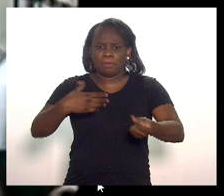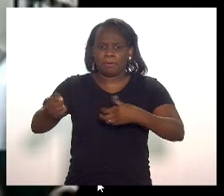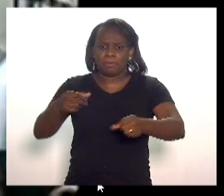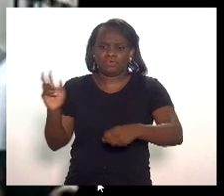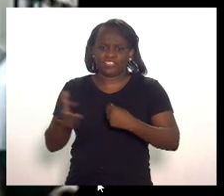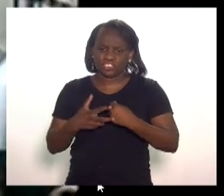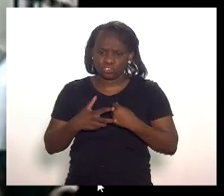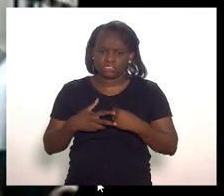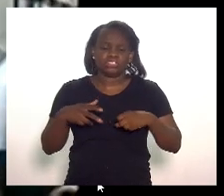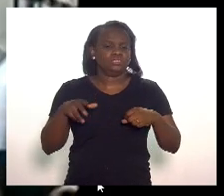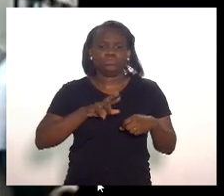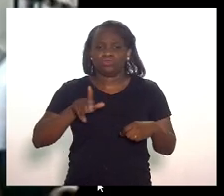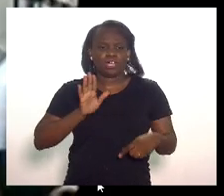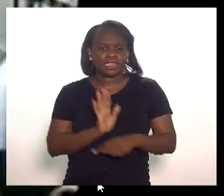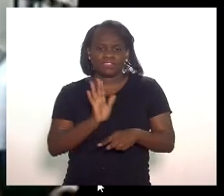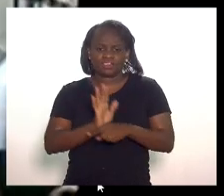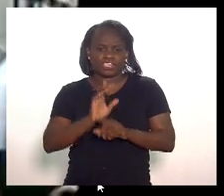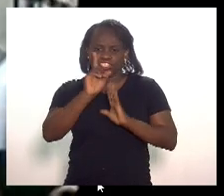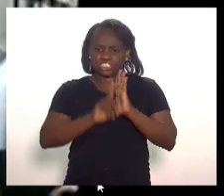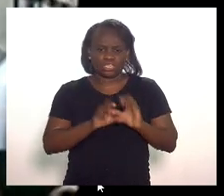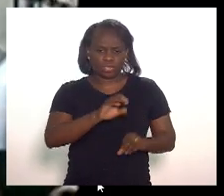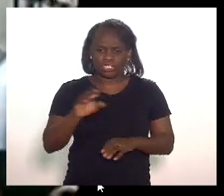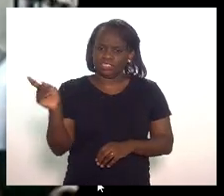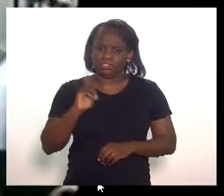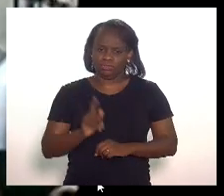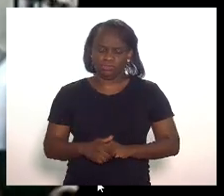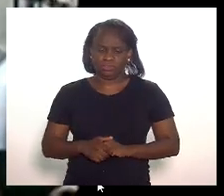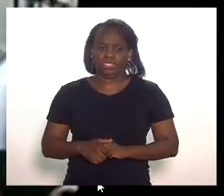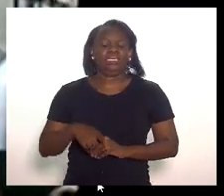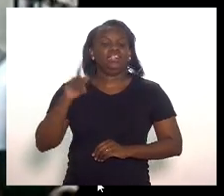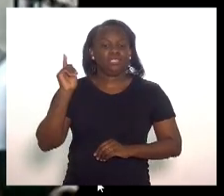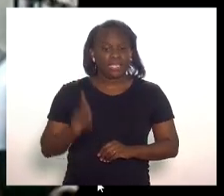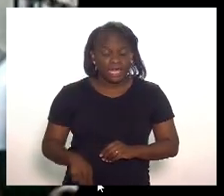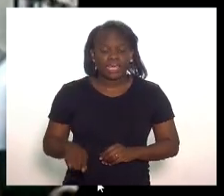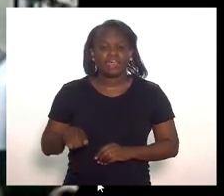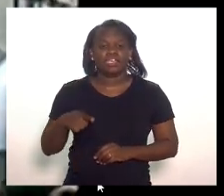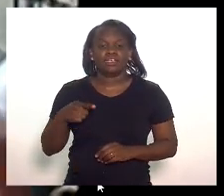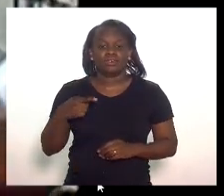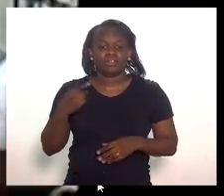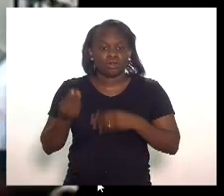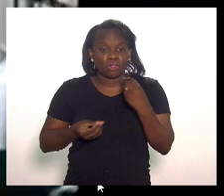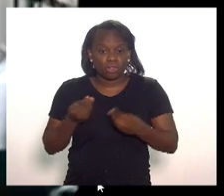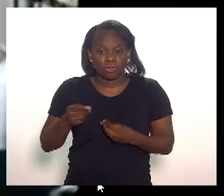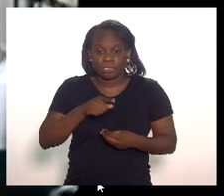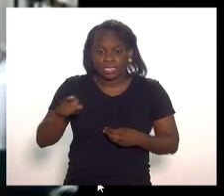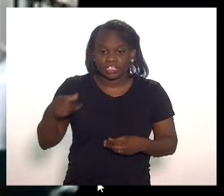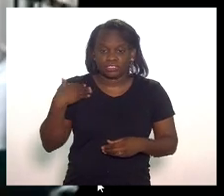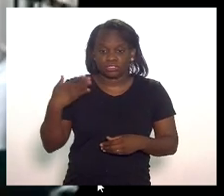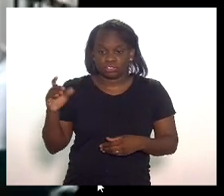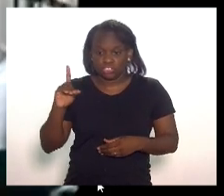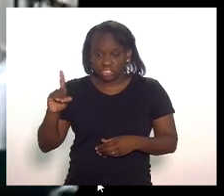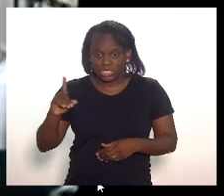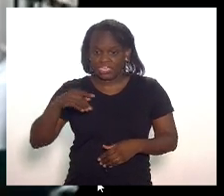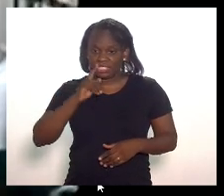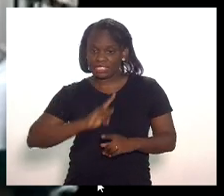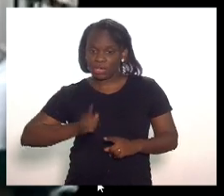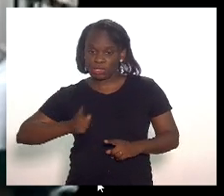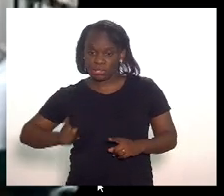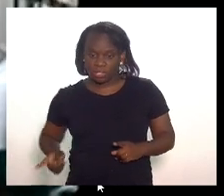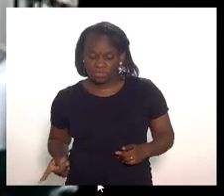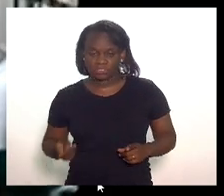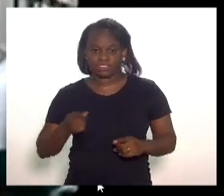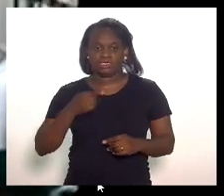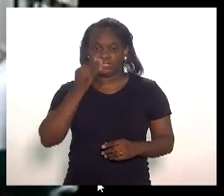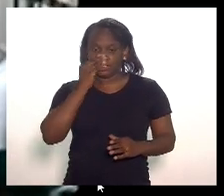vírus isso não é defender o direito à educação isso é a forma que essa direita negacionista que